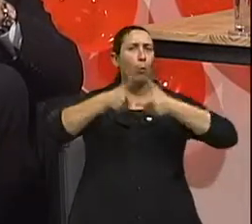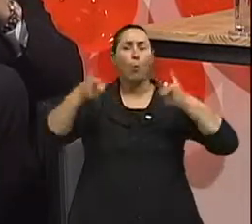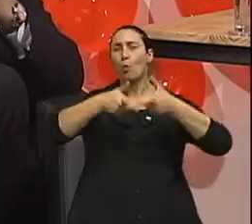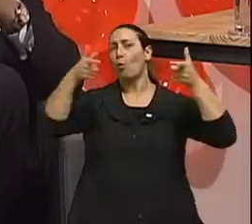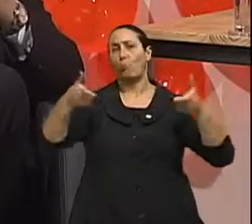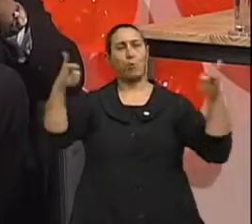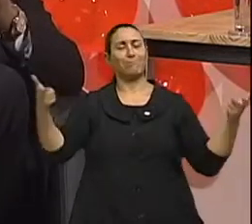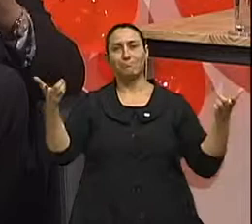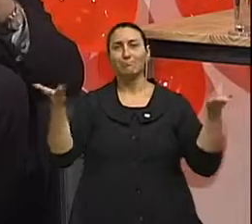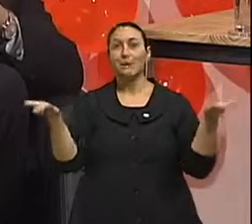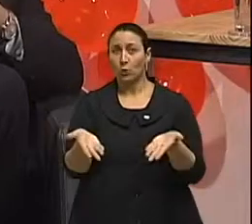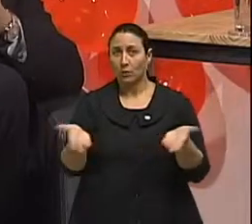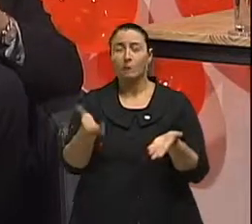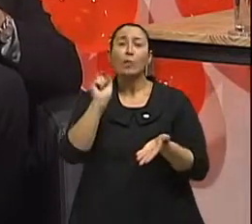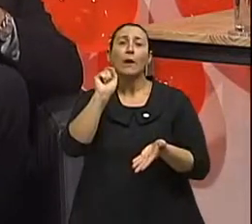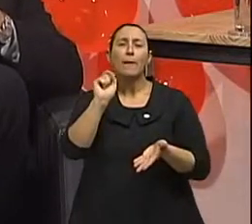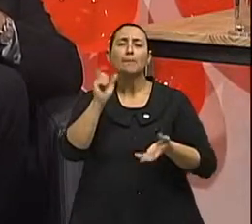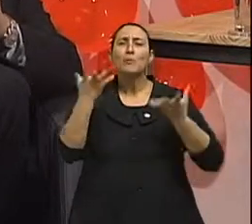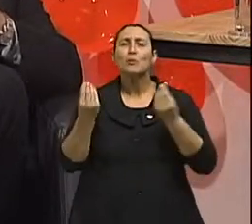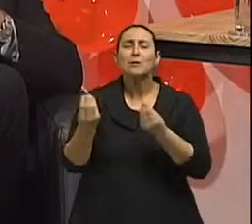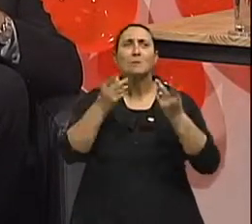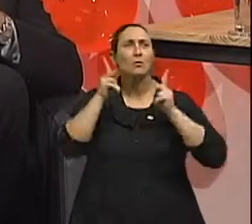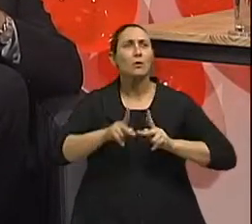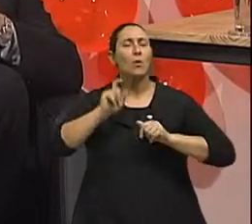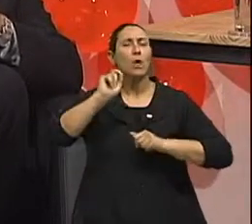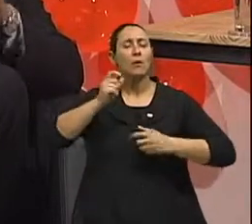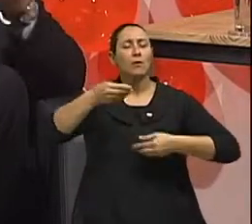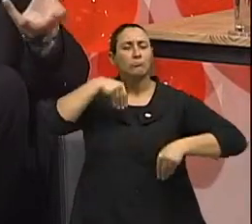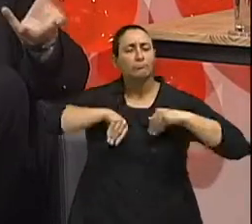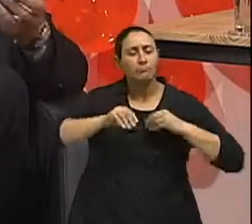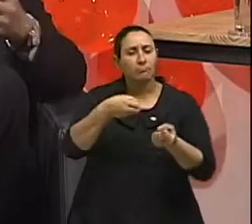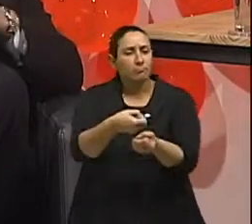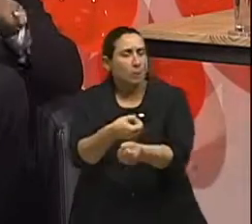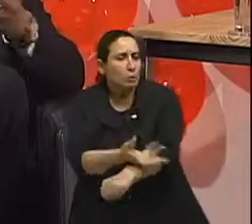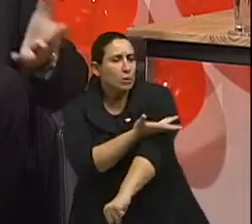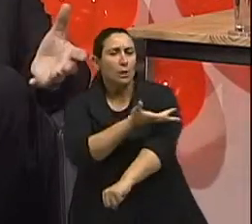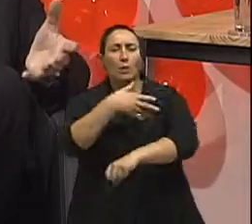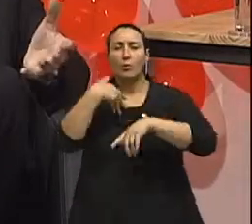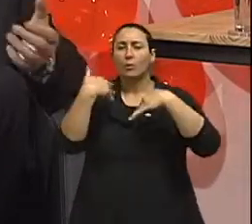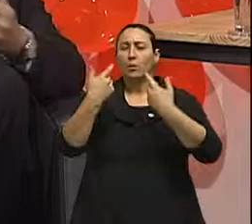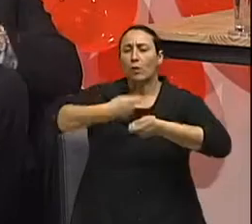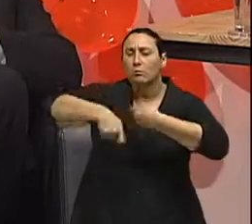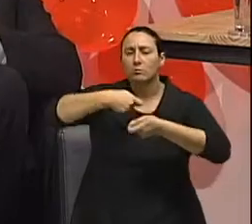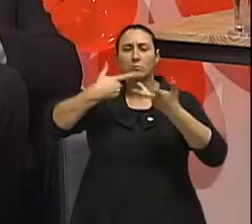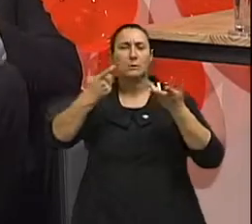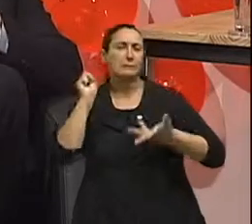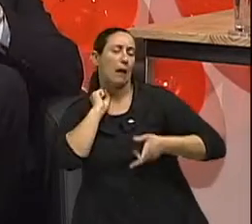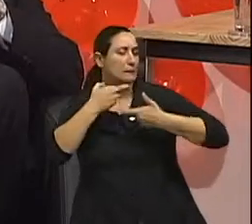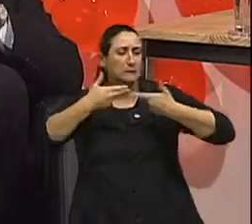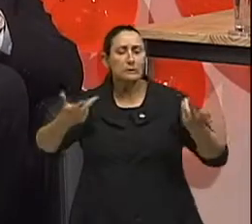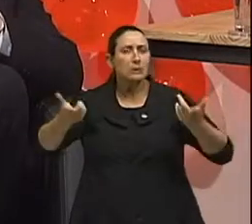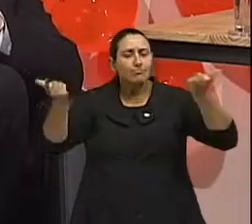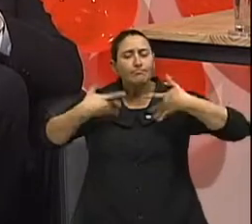O consumo emocional, econômico, social, frente a essa doença é cada vez maior. De forma que